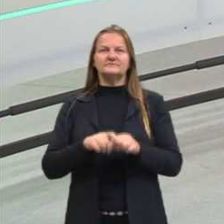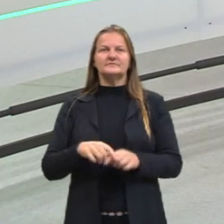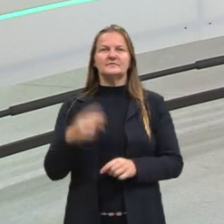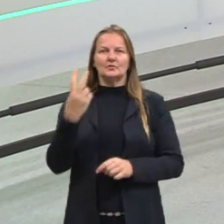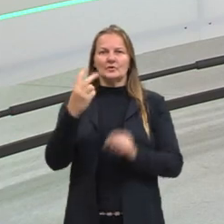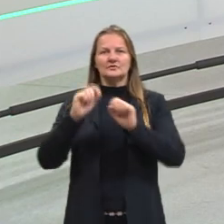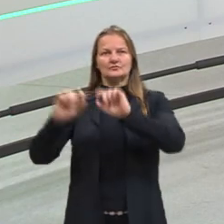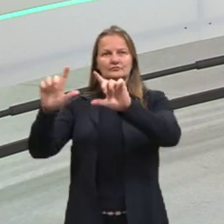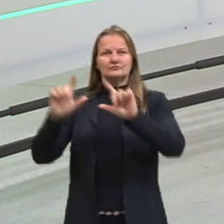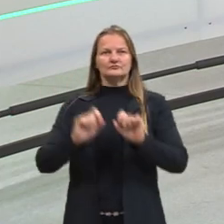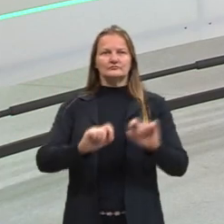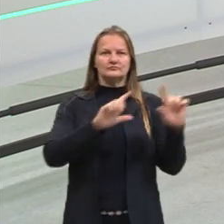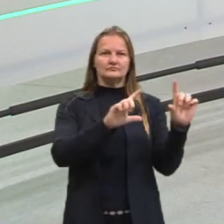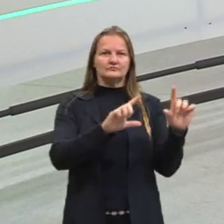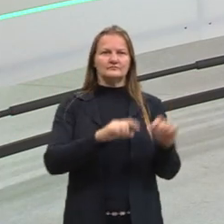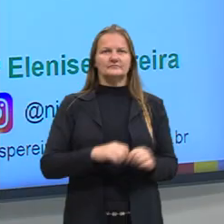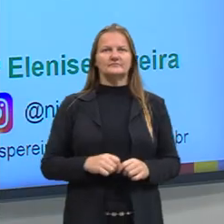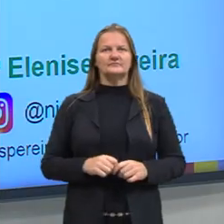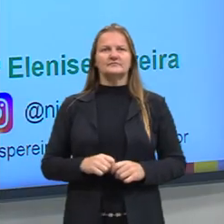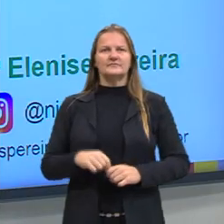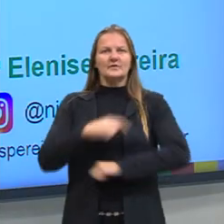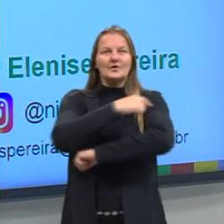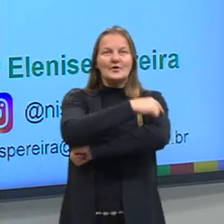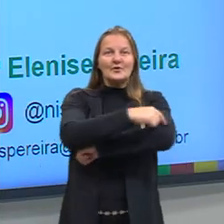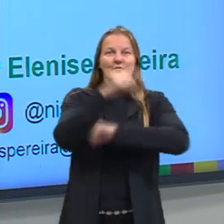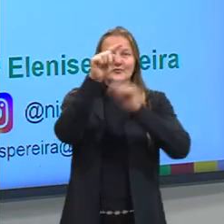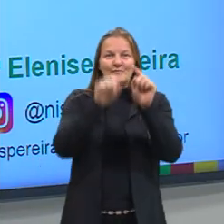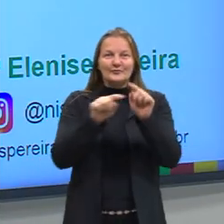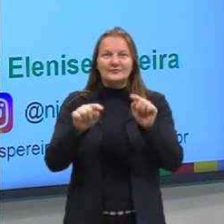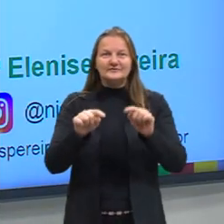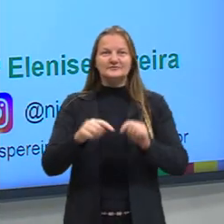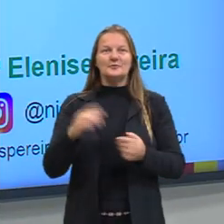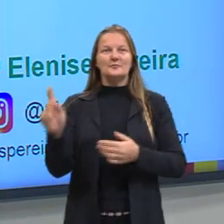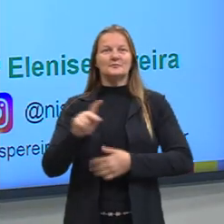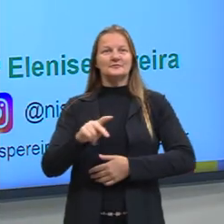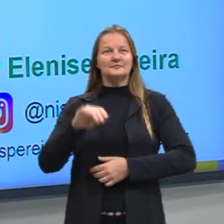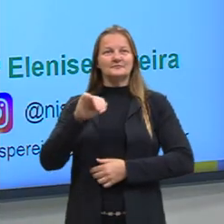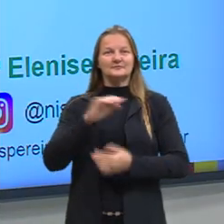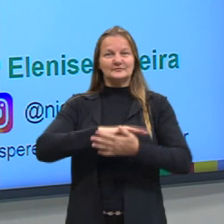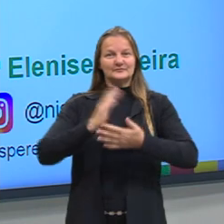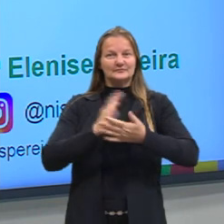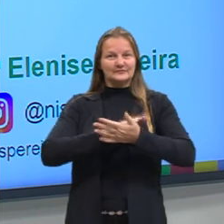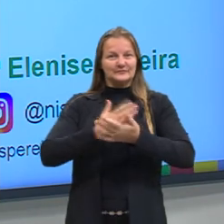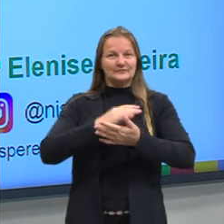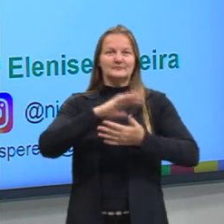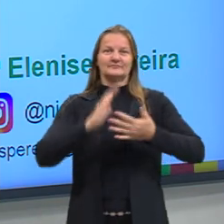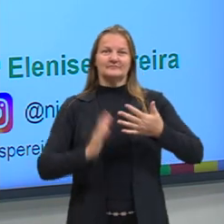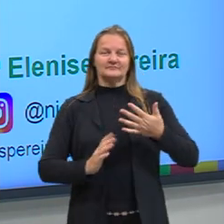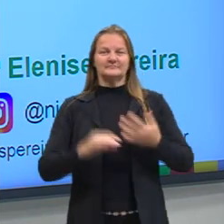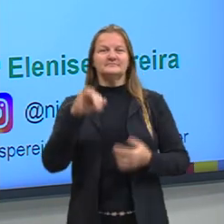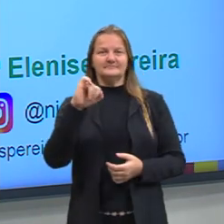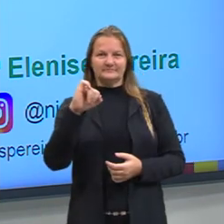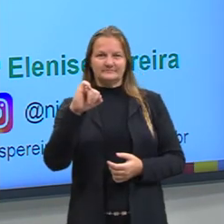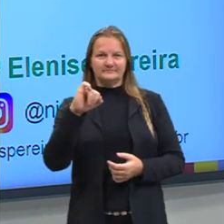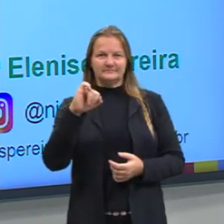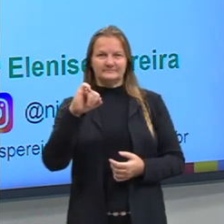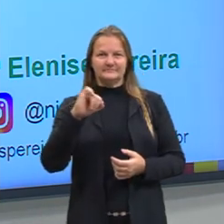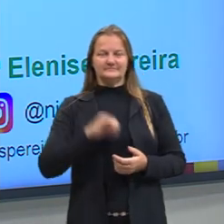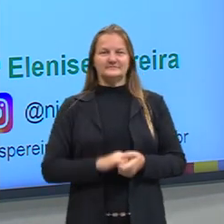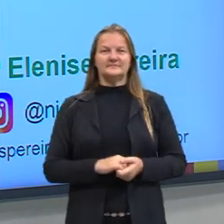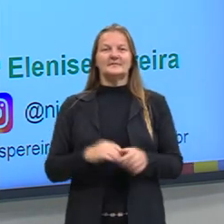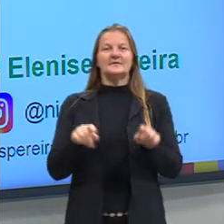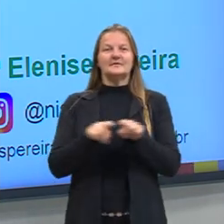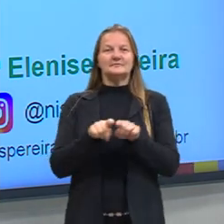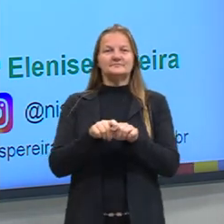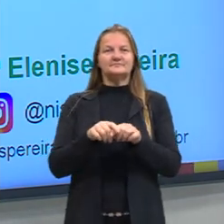monitores. Aí mais no cantinho da tela temos a professora, intérprete de Libra, professora Lucimeia e também